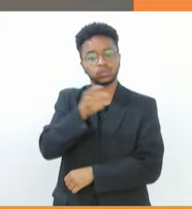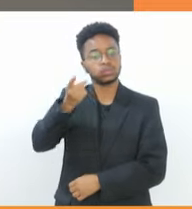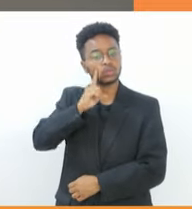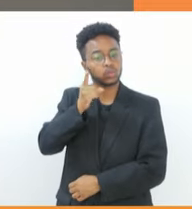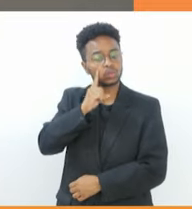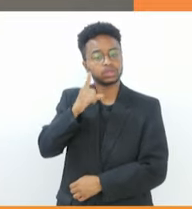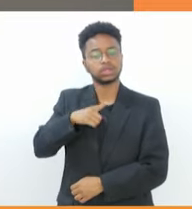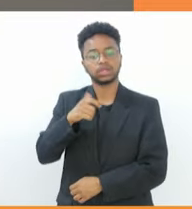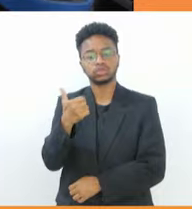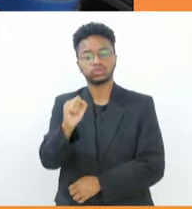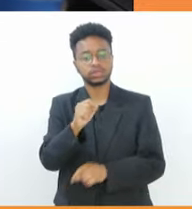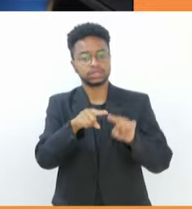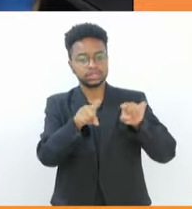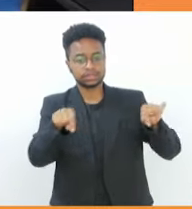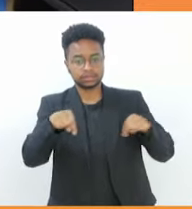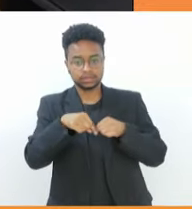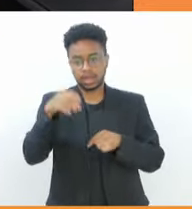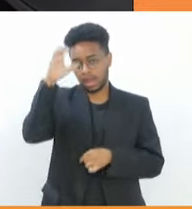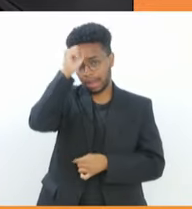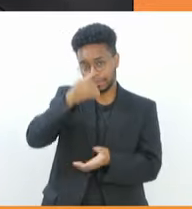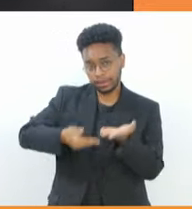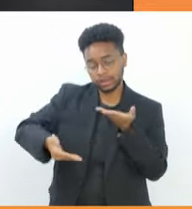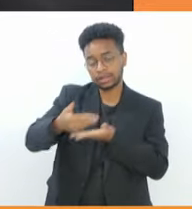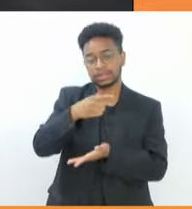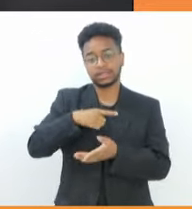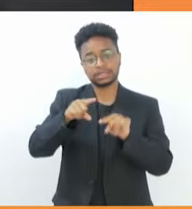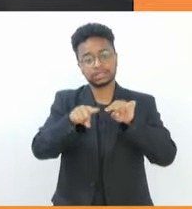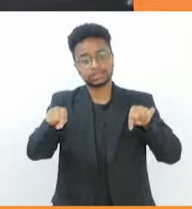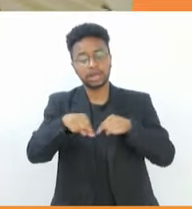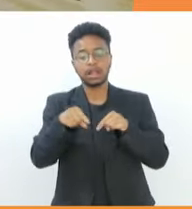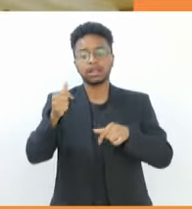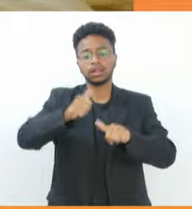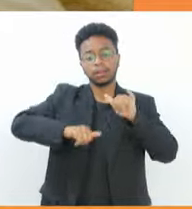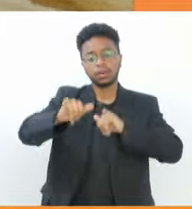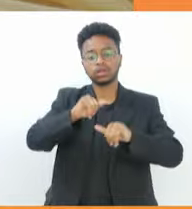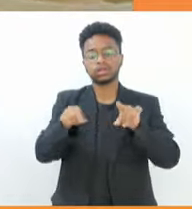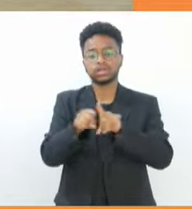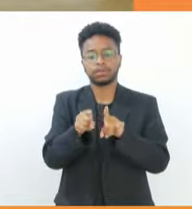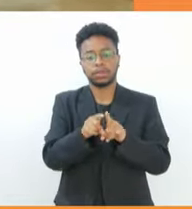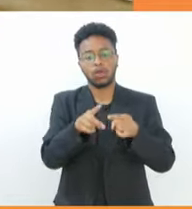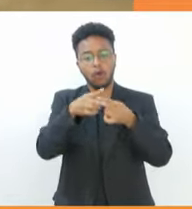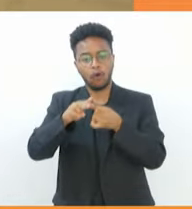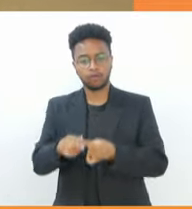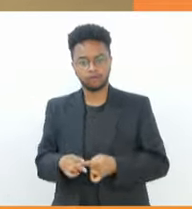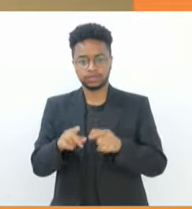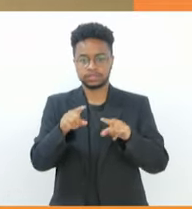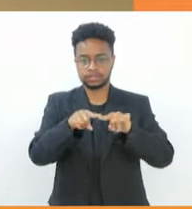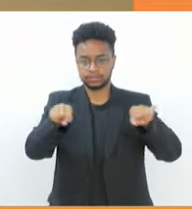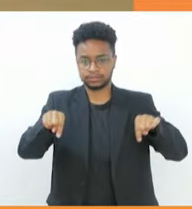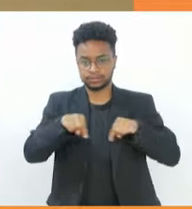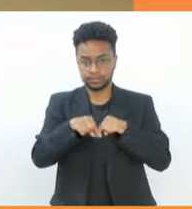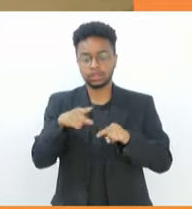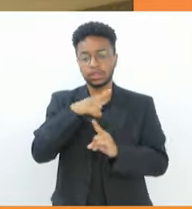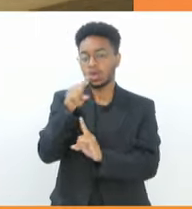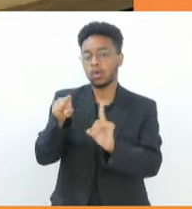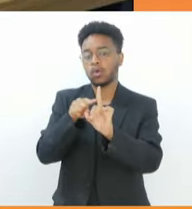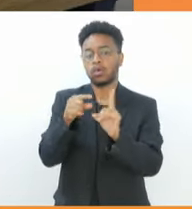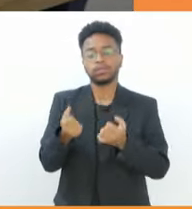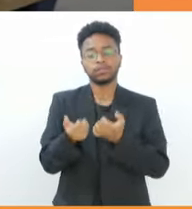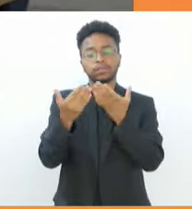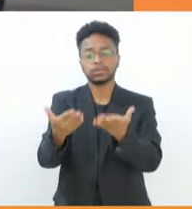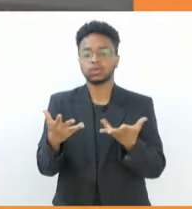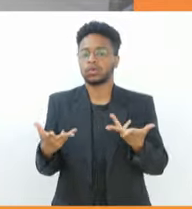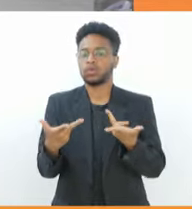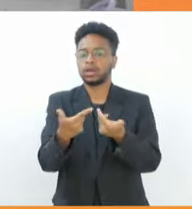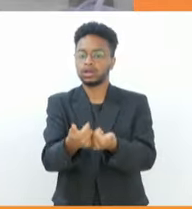aprendizagem entre salas de aula, laboratórios e oficinas. O objetivo é ampliar a oferta de capacitação e